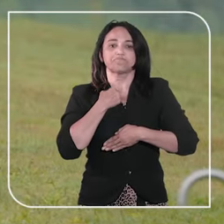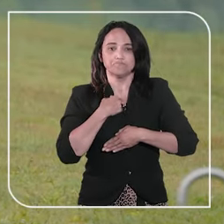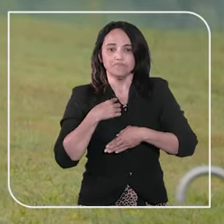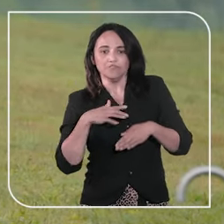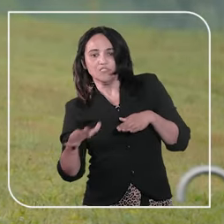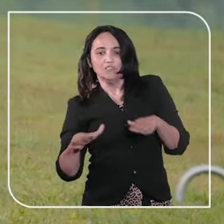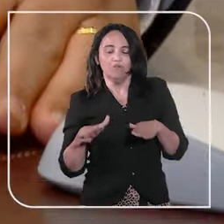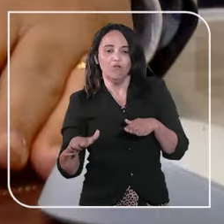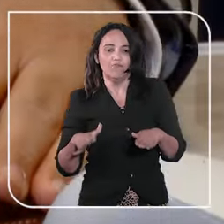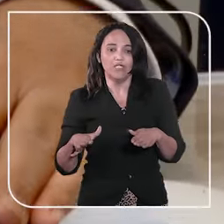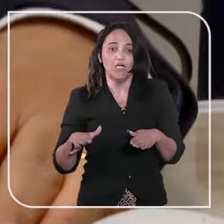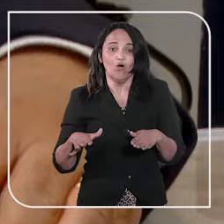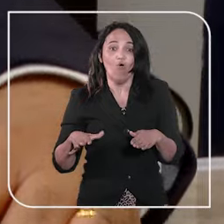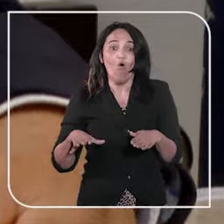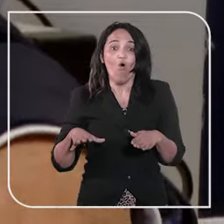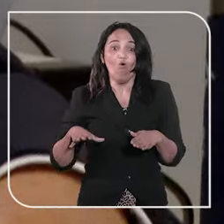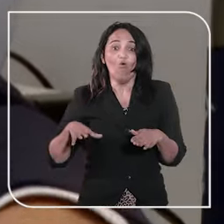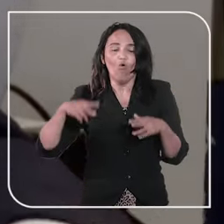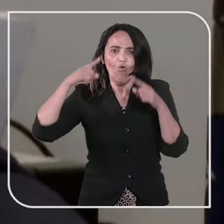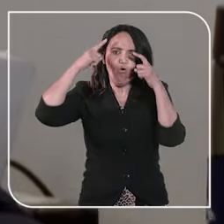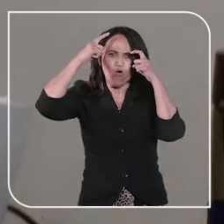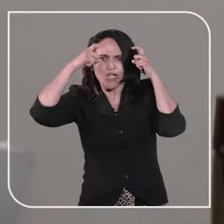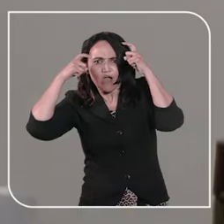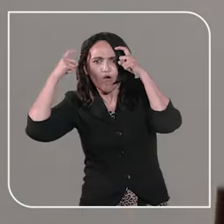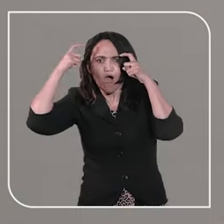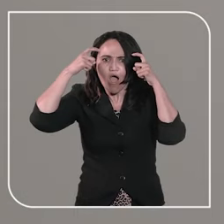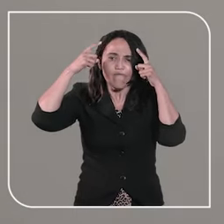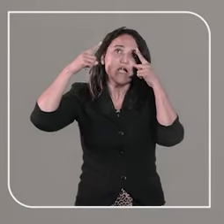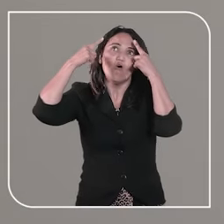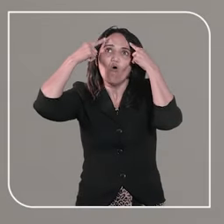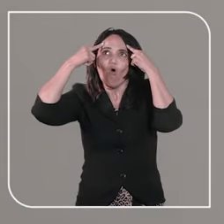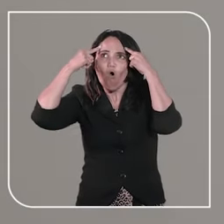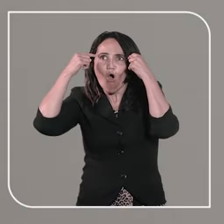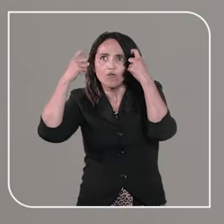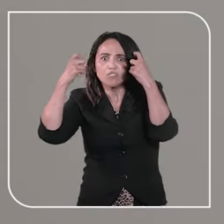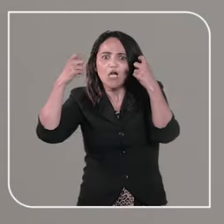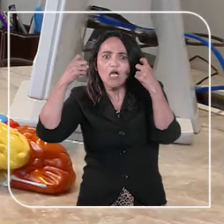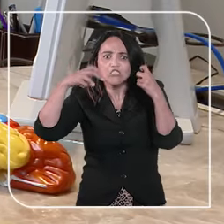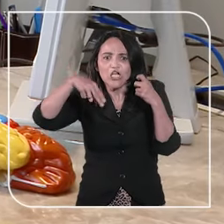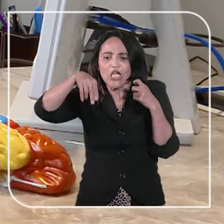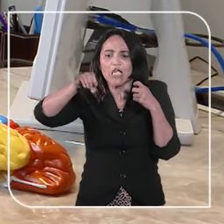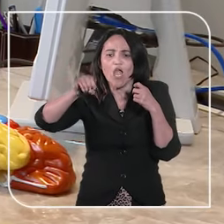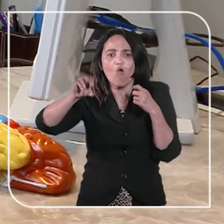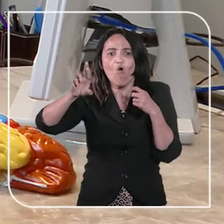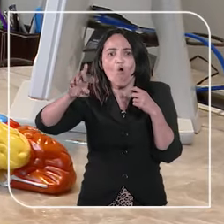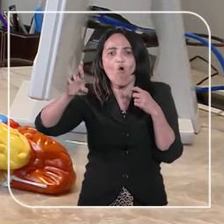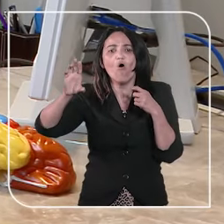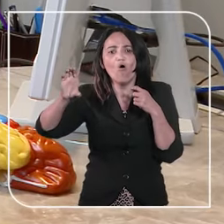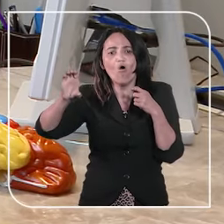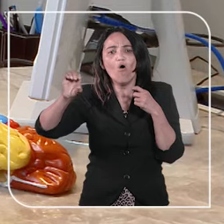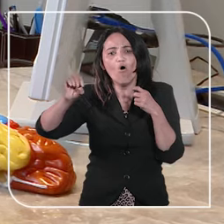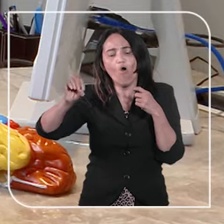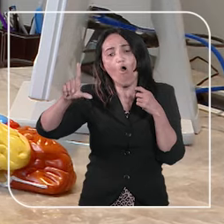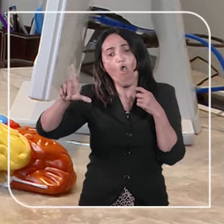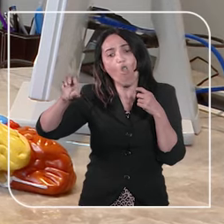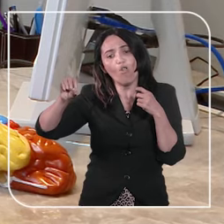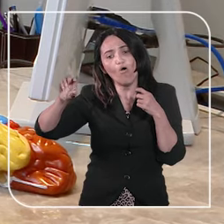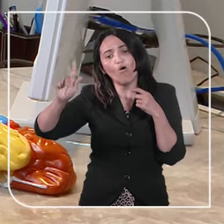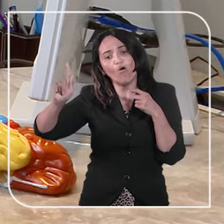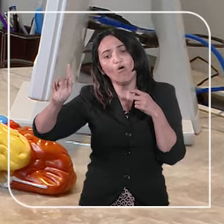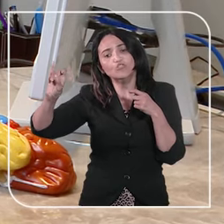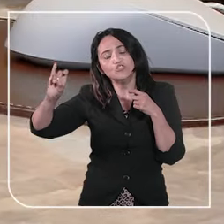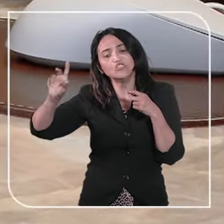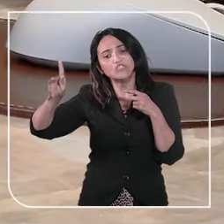e se mover. O neurologista Paulo Lobão, membro do Departamento Científico de Neurologia da Sociedade Brasileira de